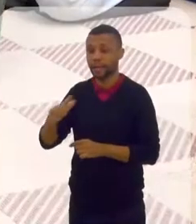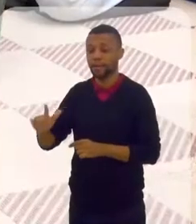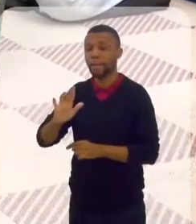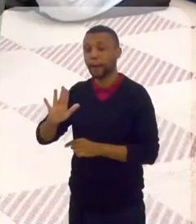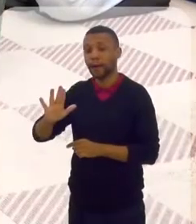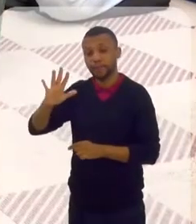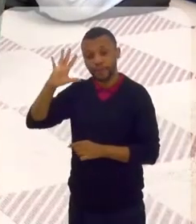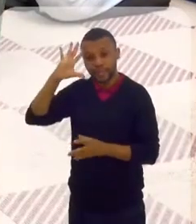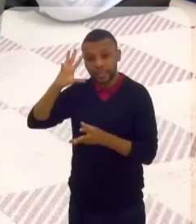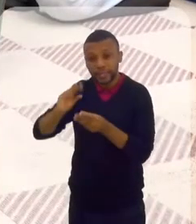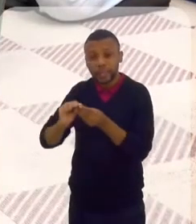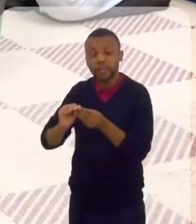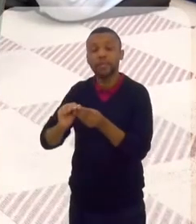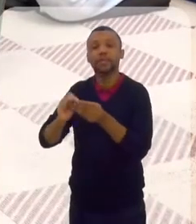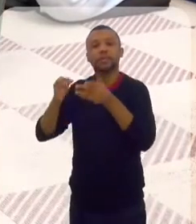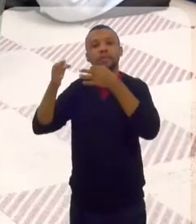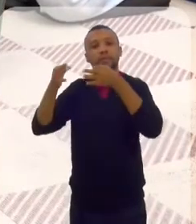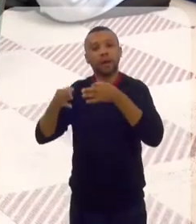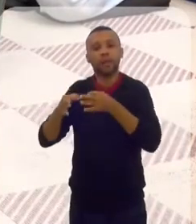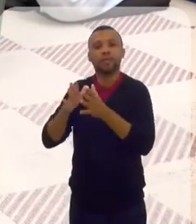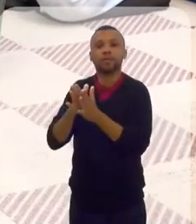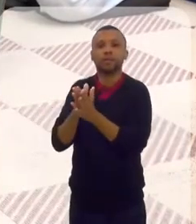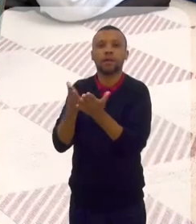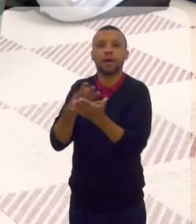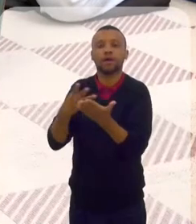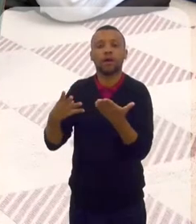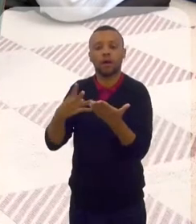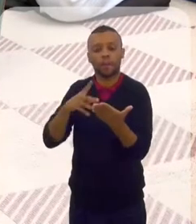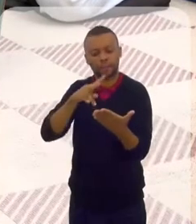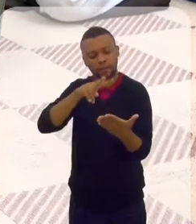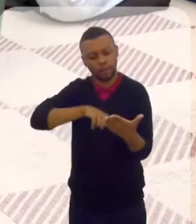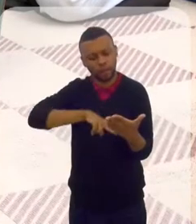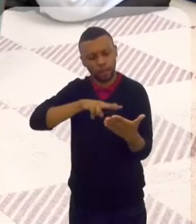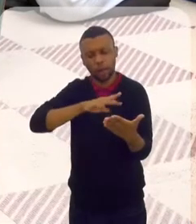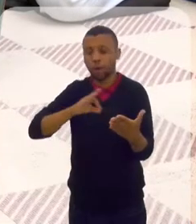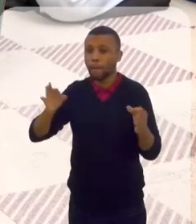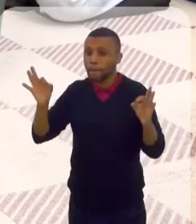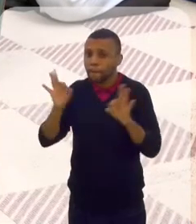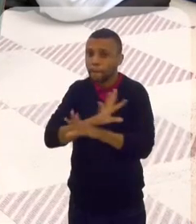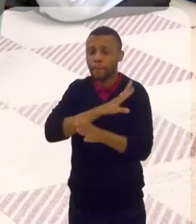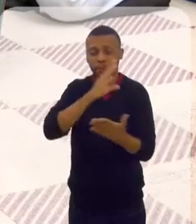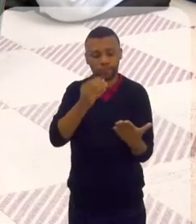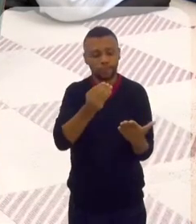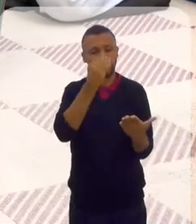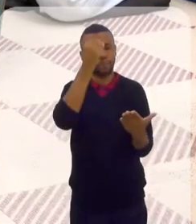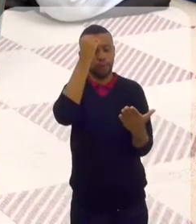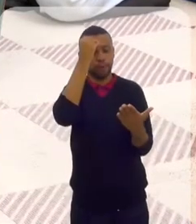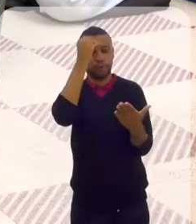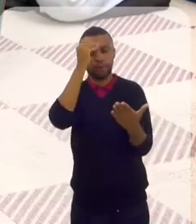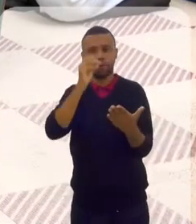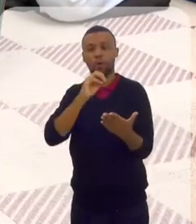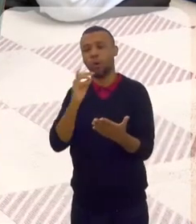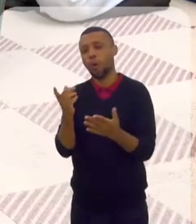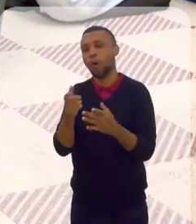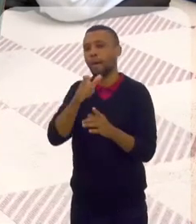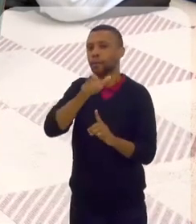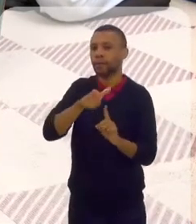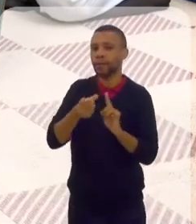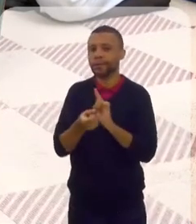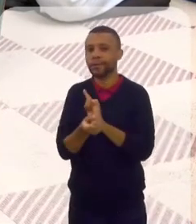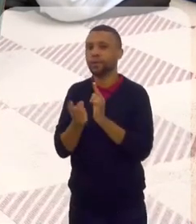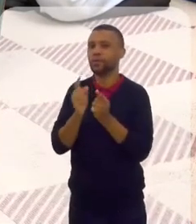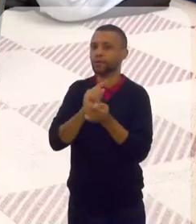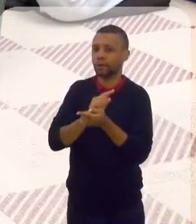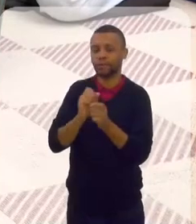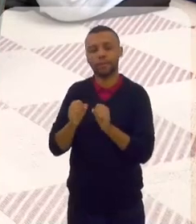Alcorão tem que, primeiramente, memorizar todo o Alcorão. Isso você memoriza desde pequeno ou aquele que se reverteu. Porque